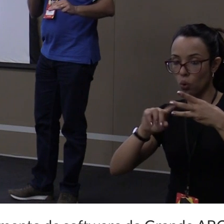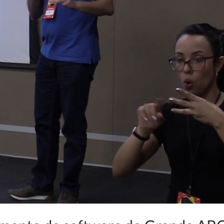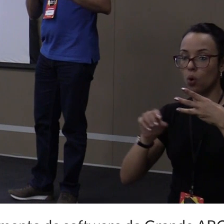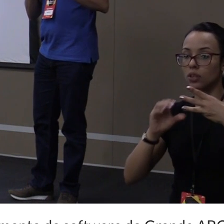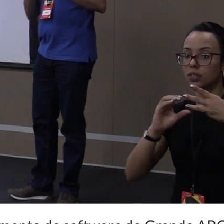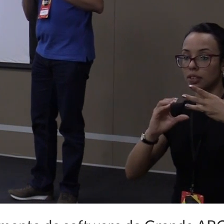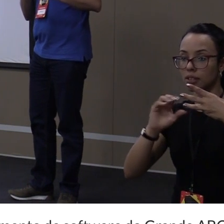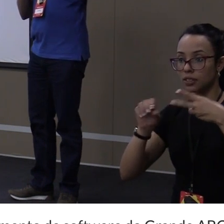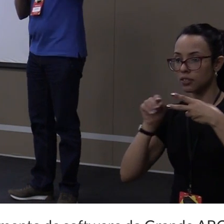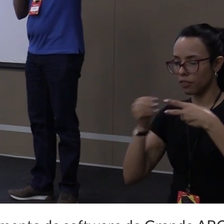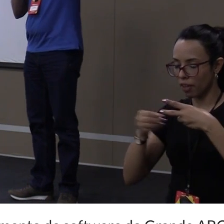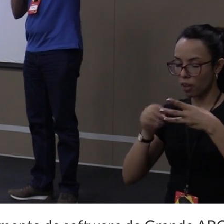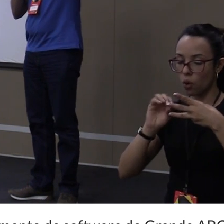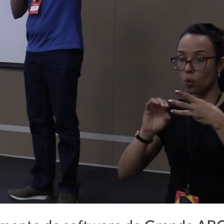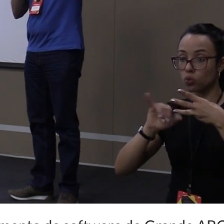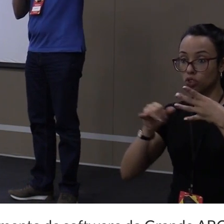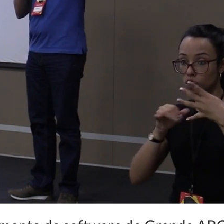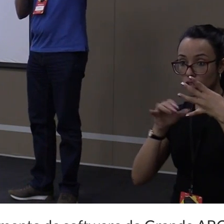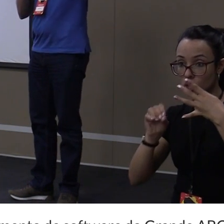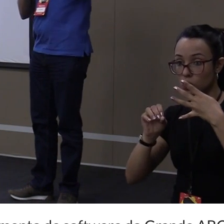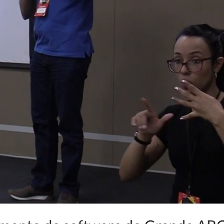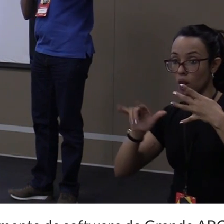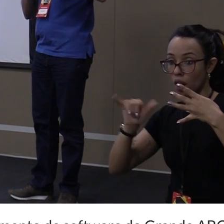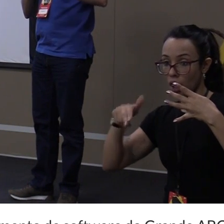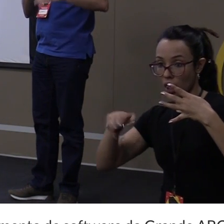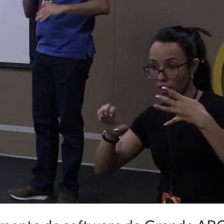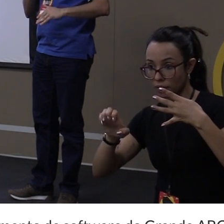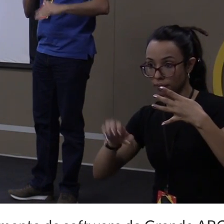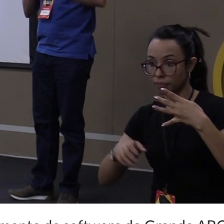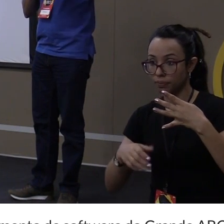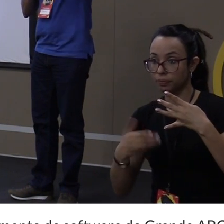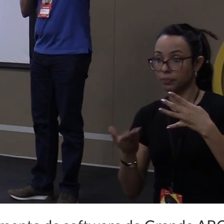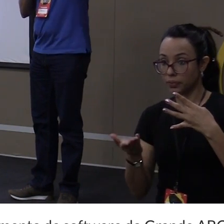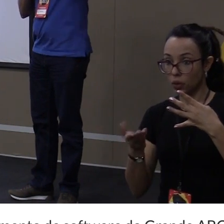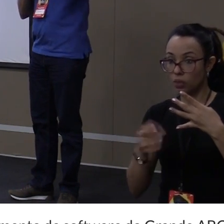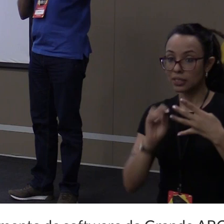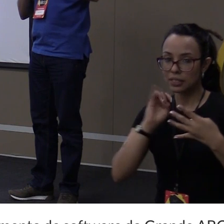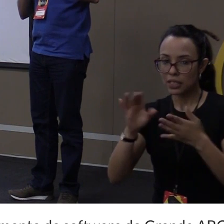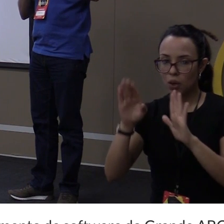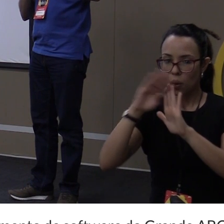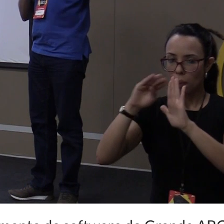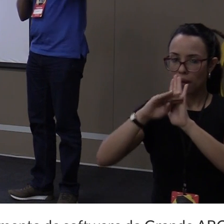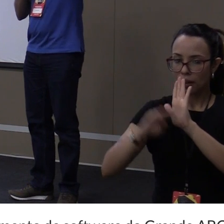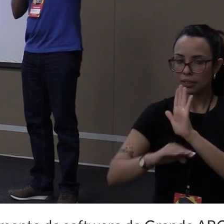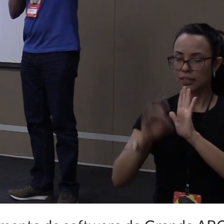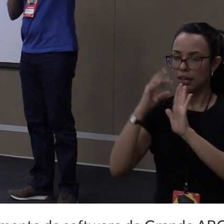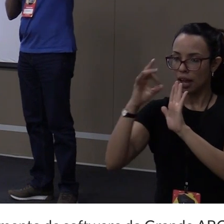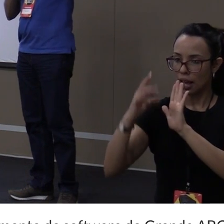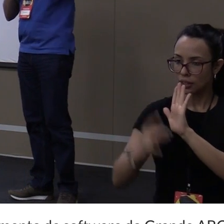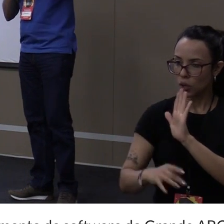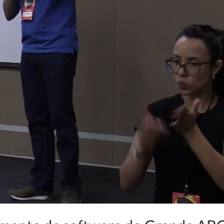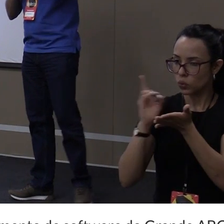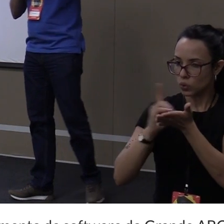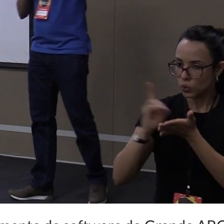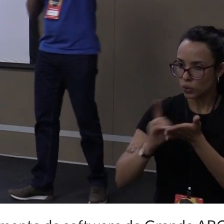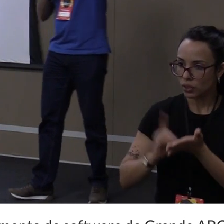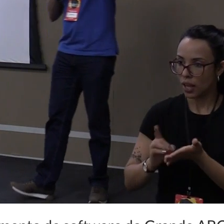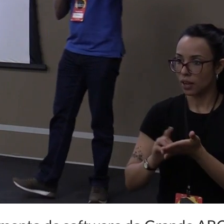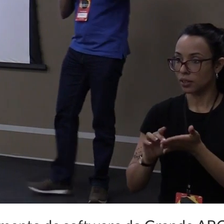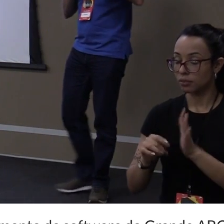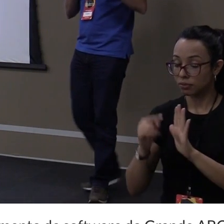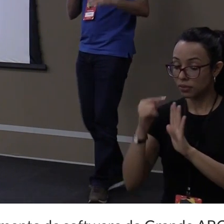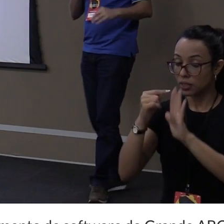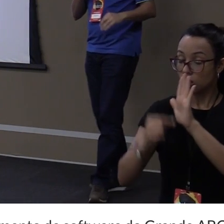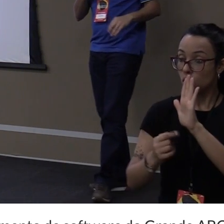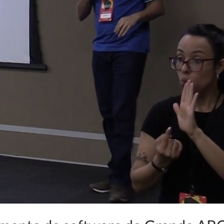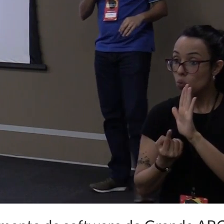Que, ao invés de ser uma lista com cada um dos dicionários que eu estou retornando, vai ser um desses dicionários